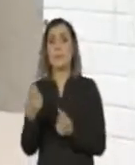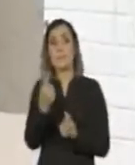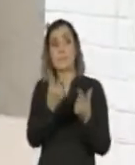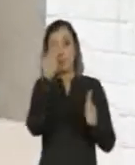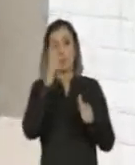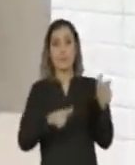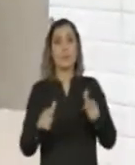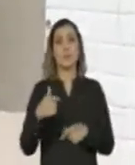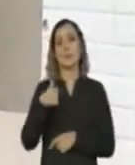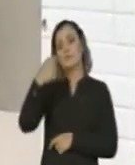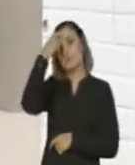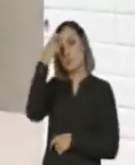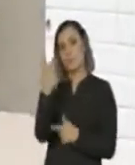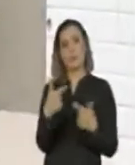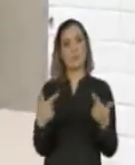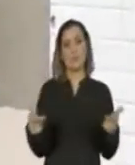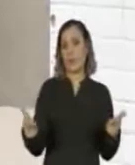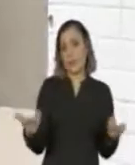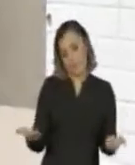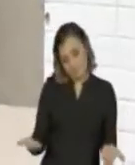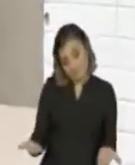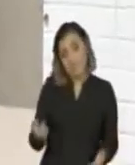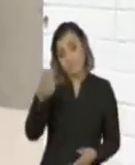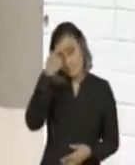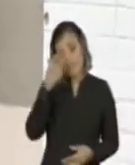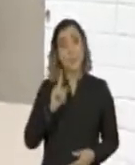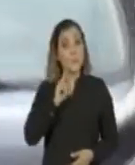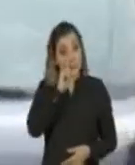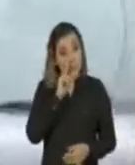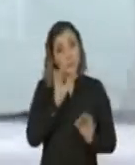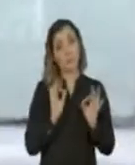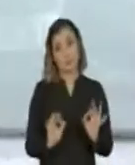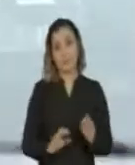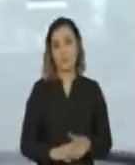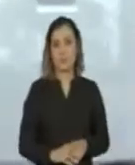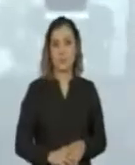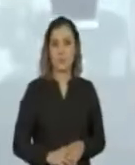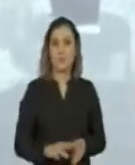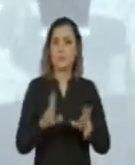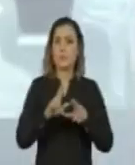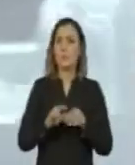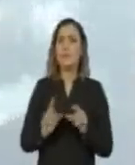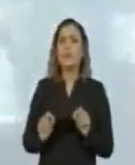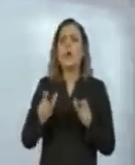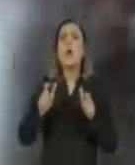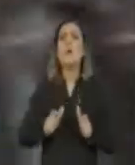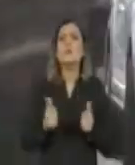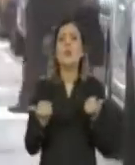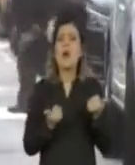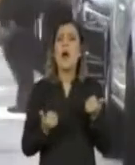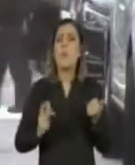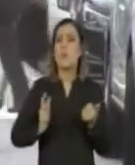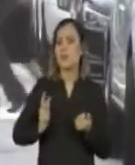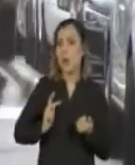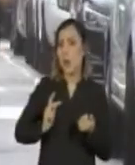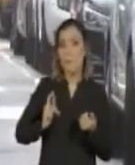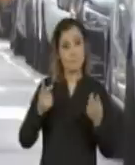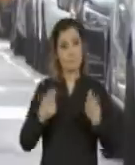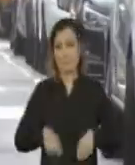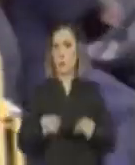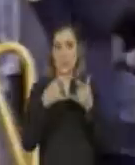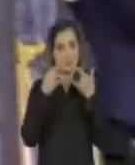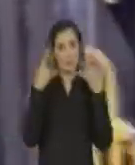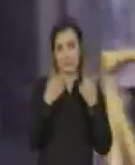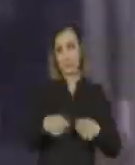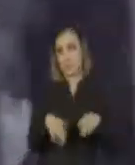pessoas não estão conscientes desse grave perigo dessa pandemia. Dentro de veículos particulares, não é preciso usar